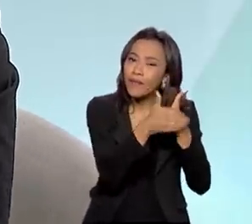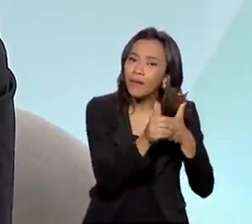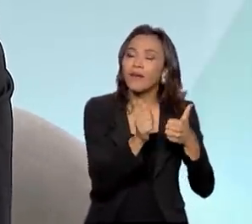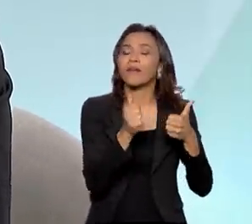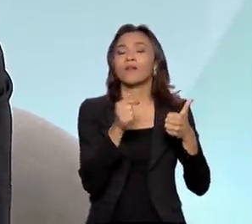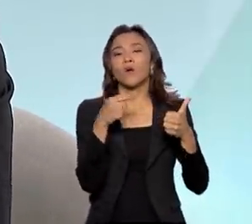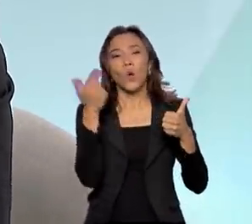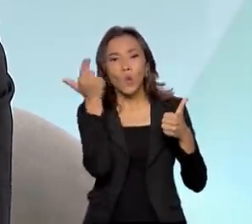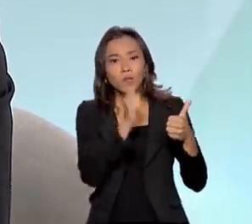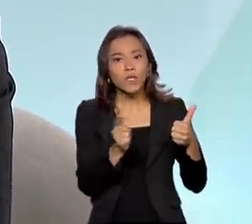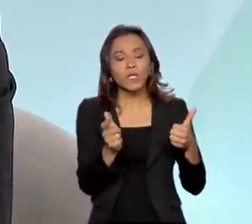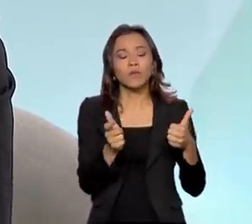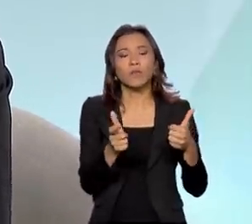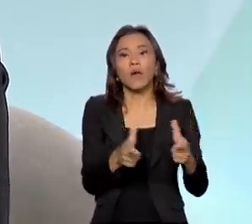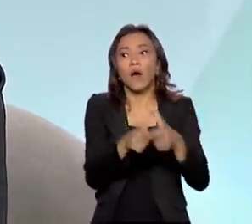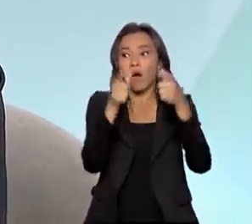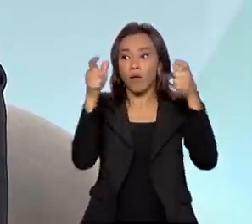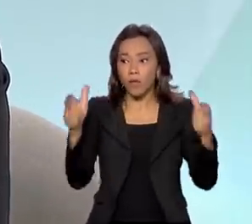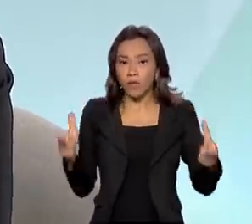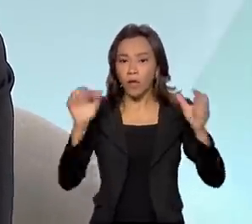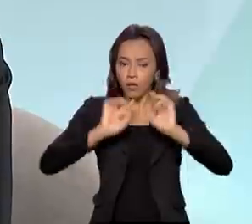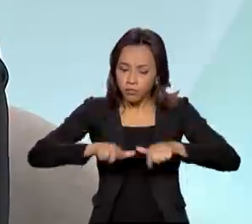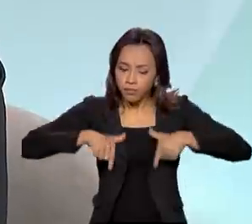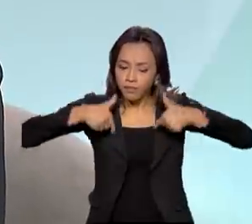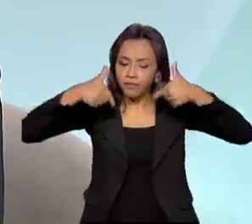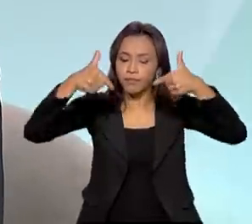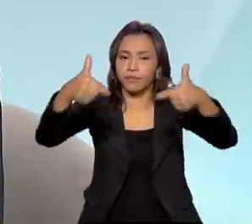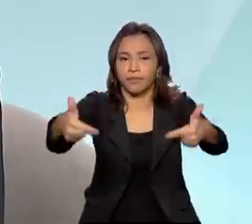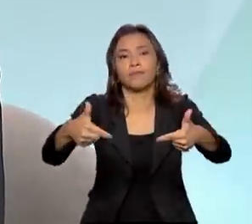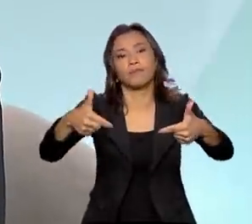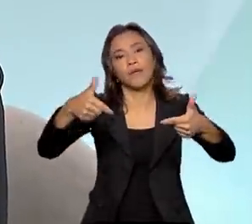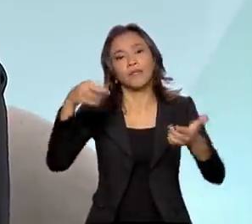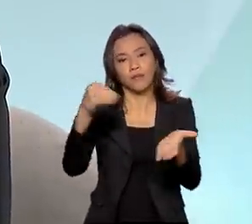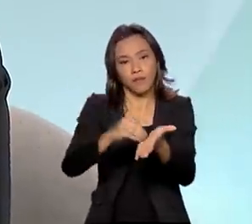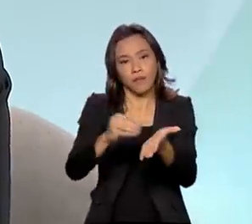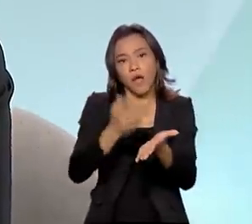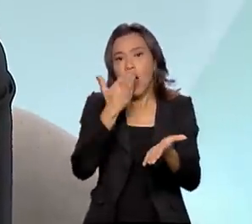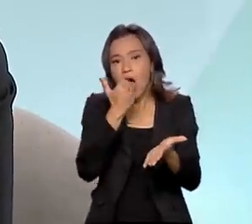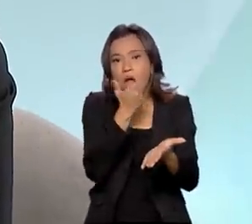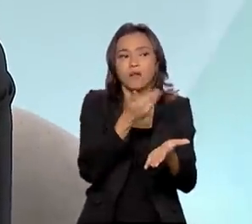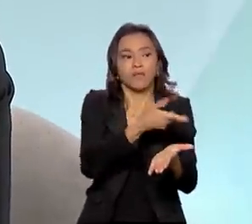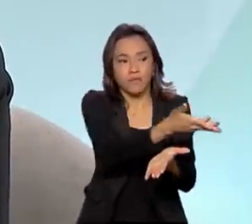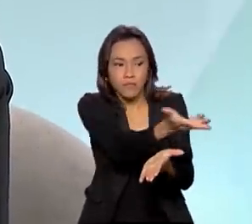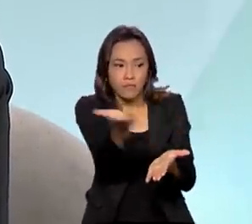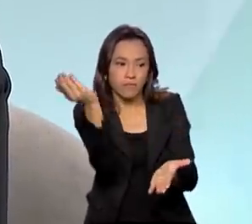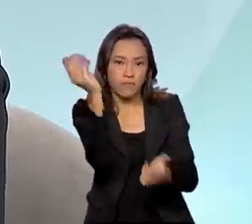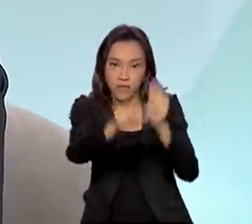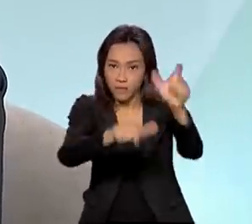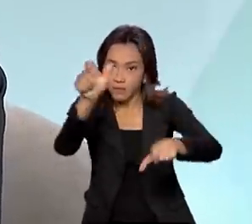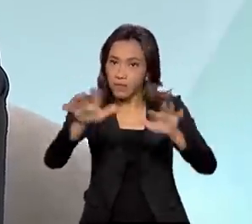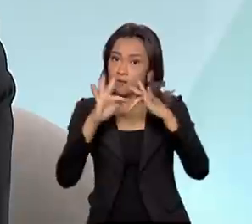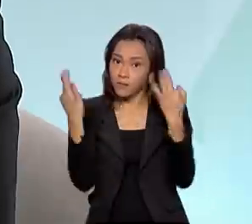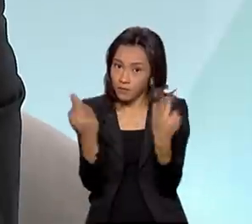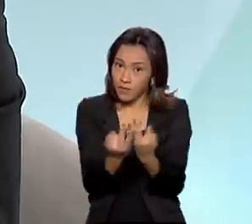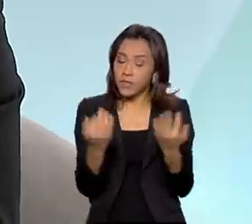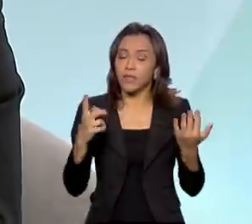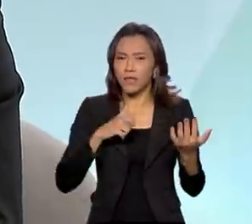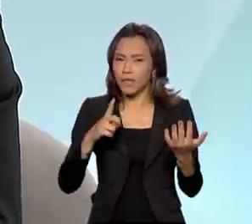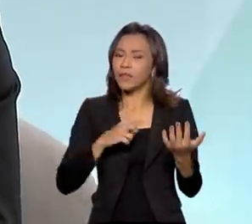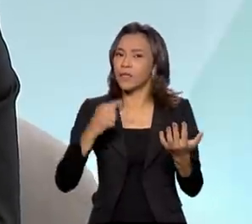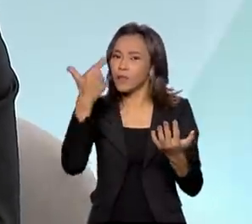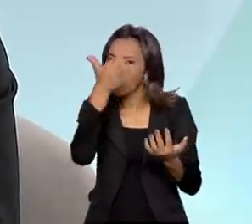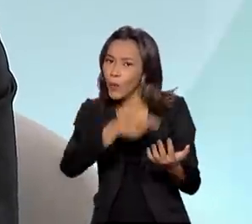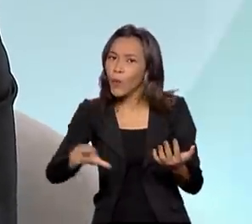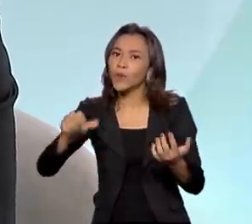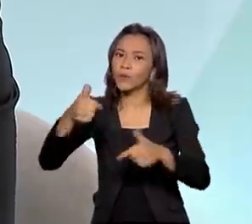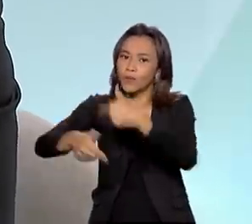as ações de combate à insegurança alimentar e nutricional. E isso está tendo desdobramentos, como o